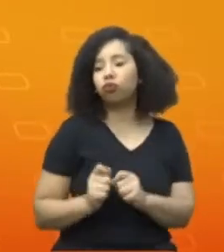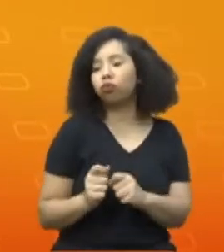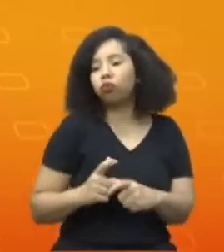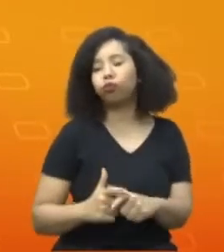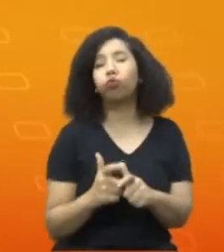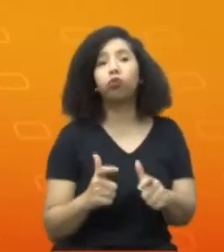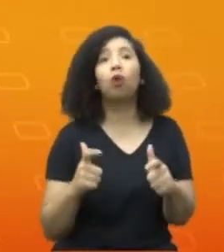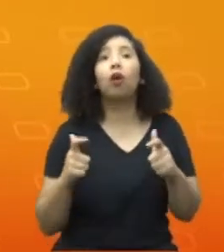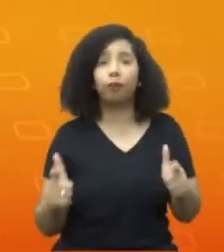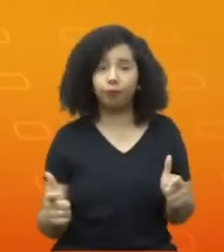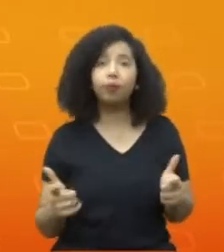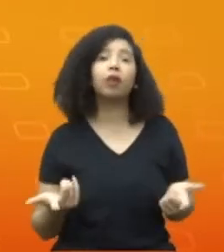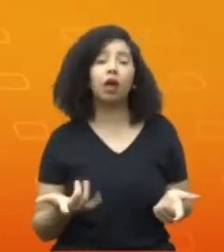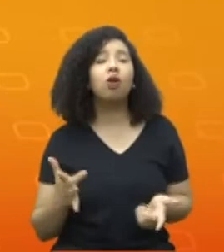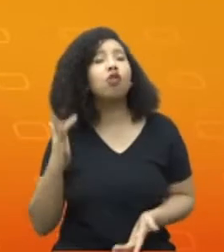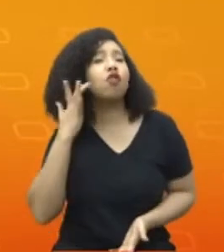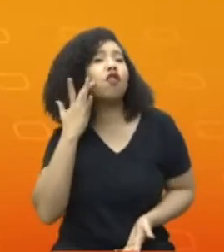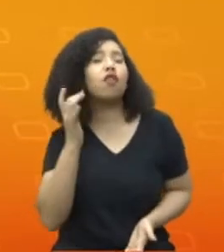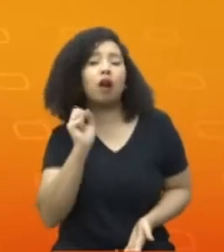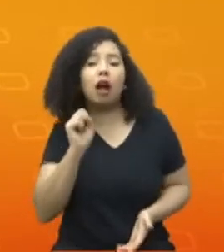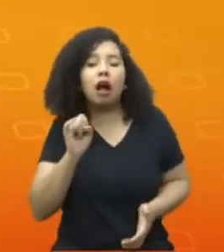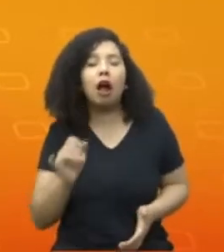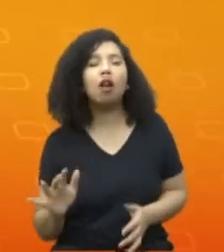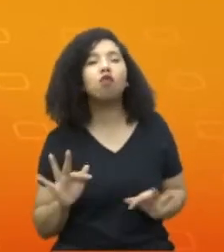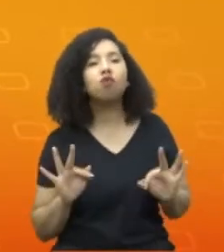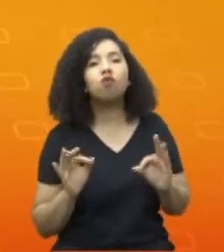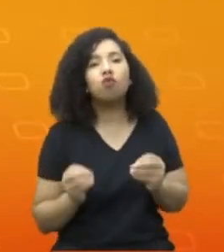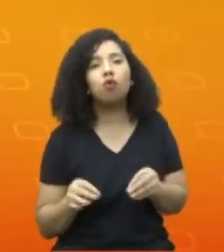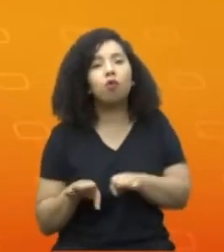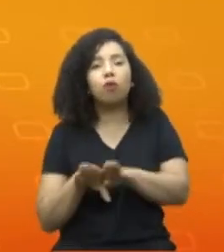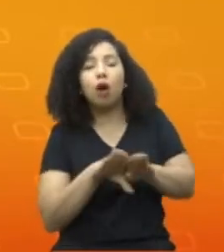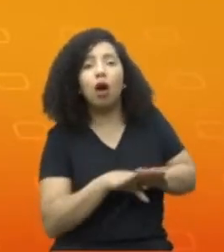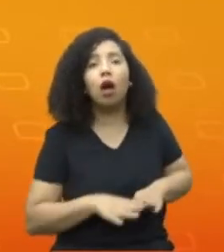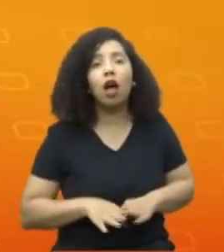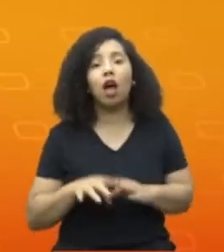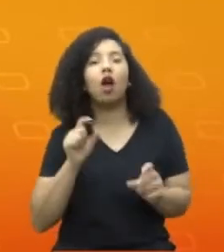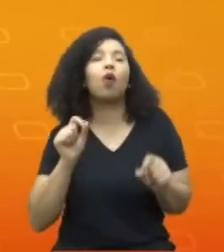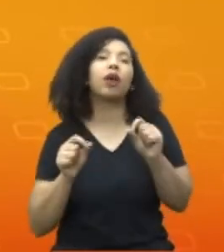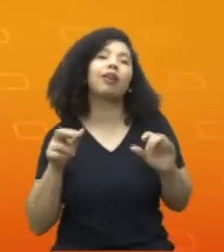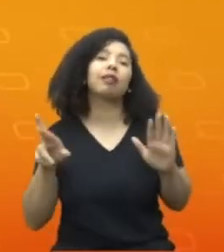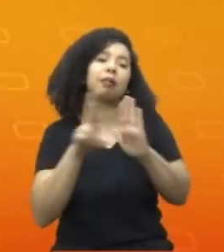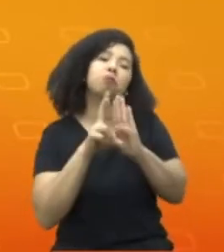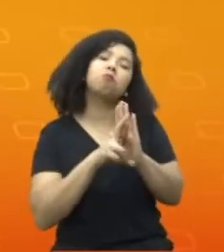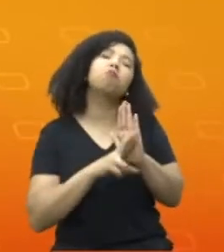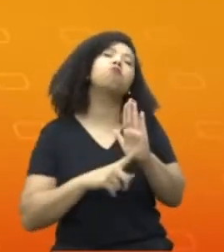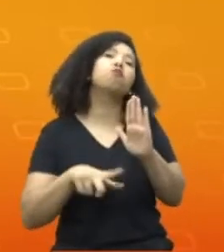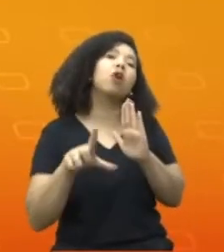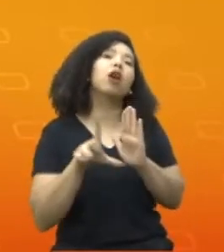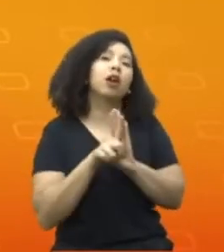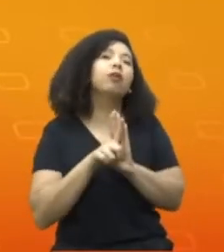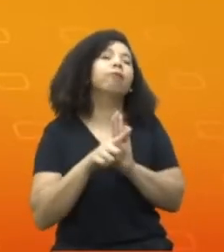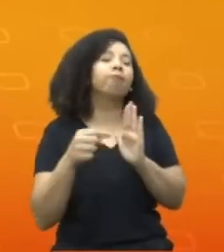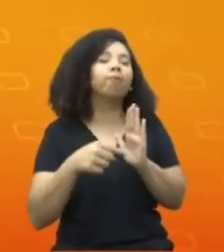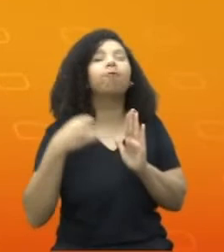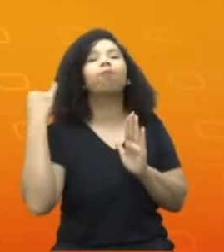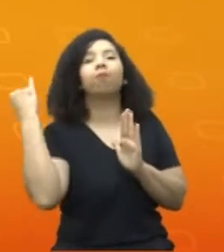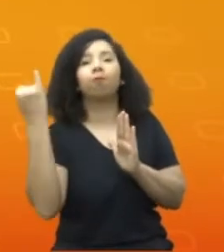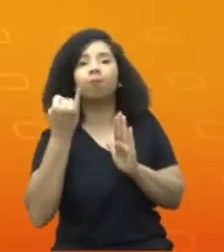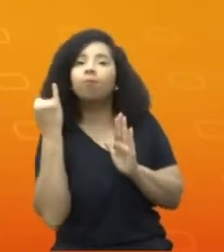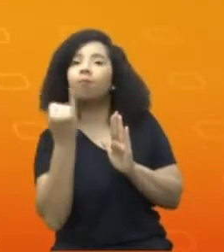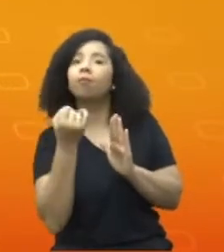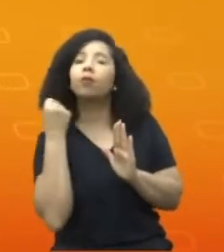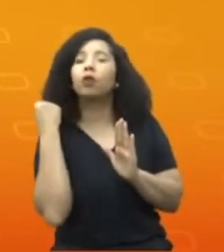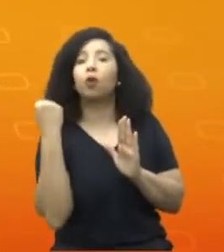complementariedade ser harmônica é a regulamentação. Acho que o poder legislativo tem um papel muito importante